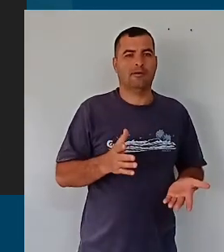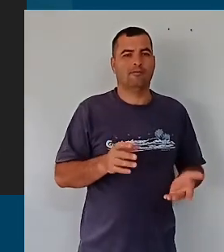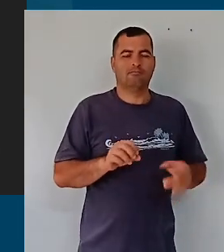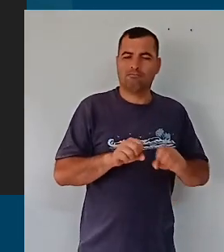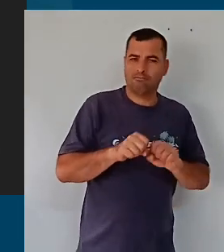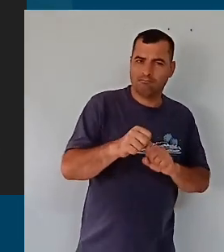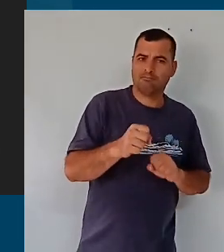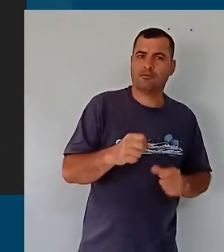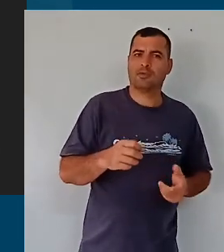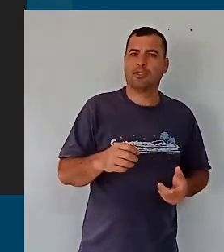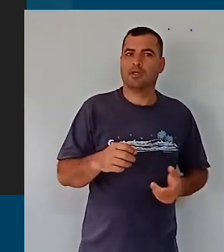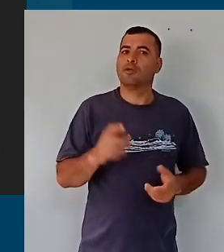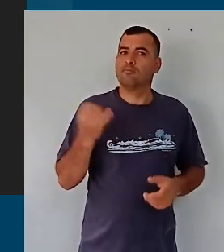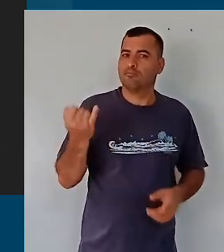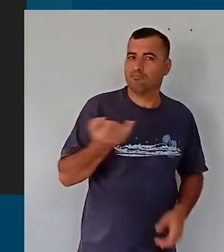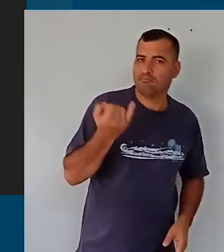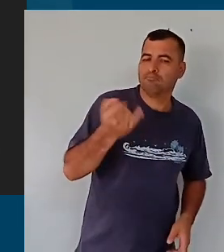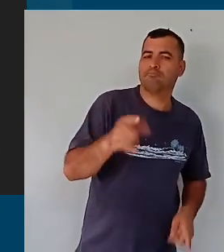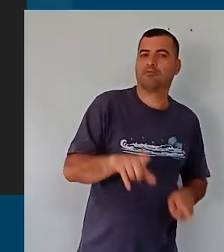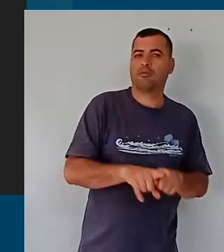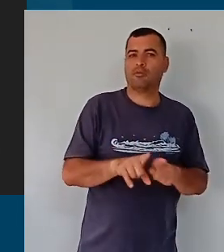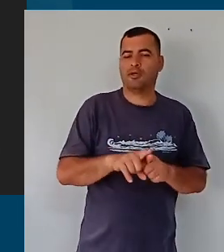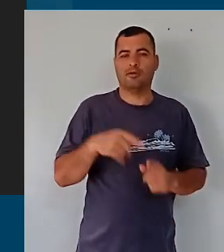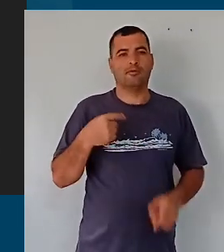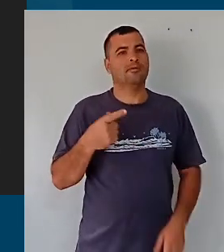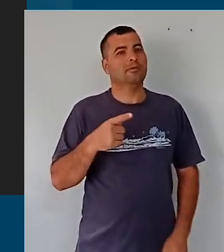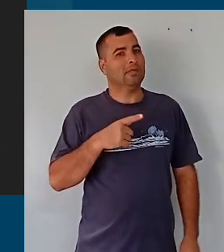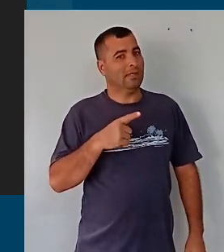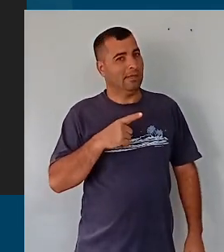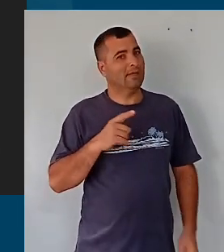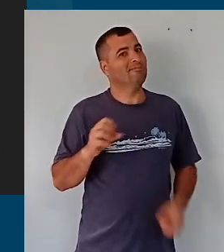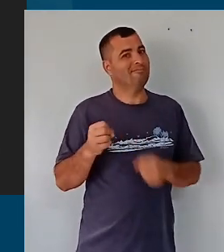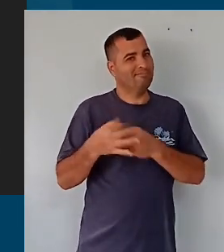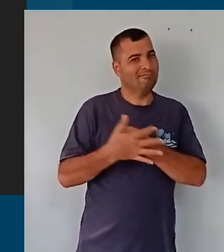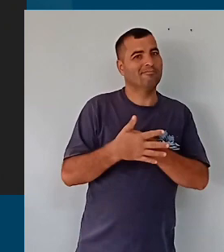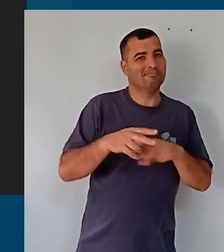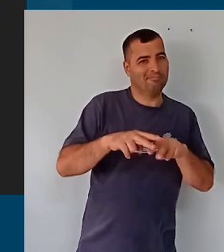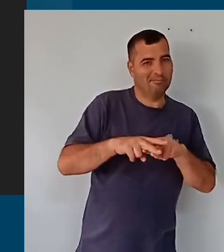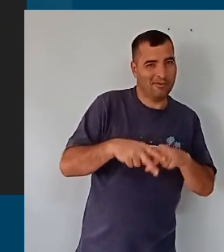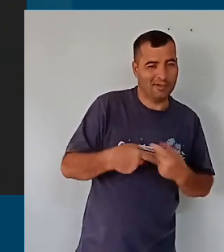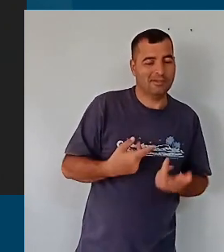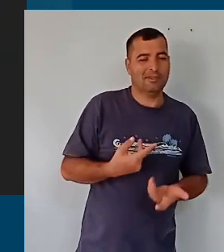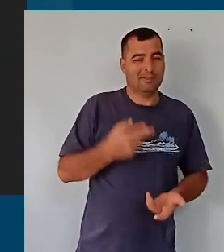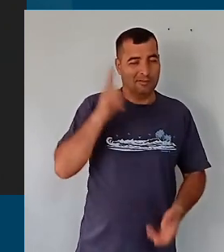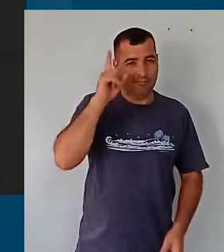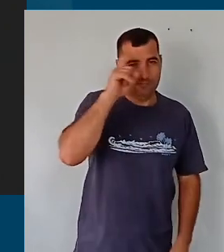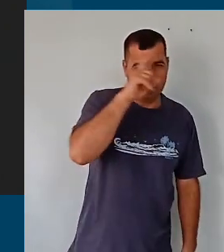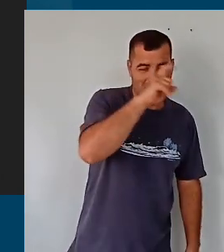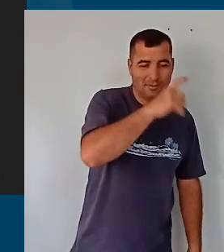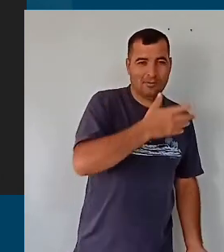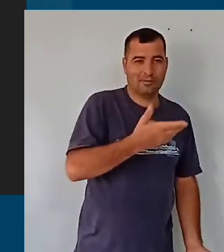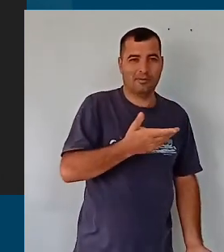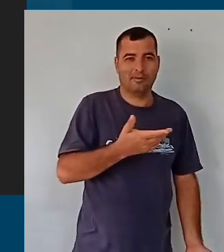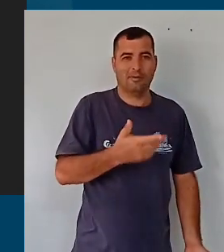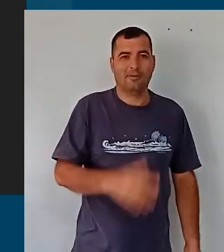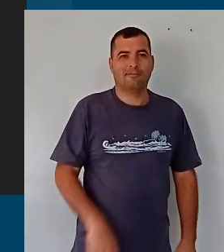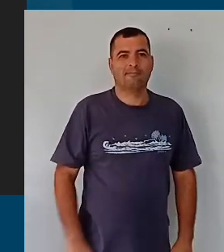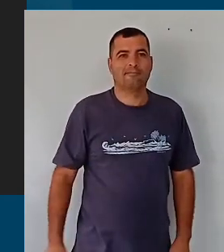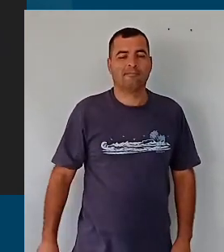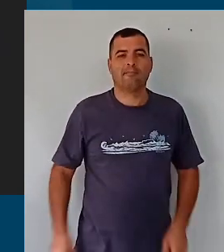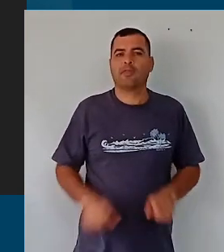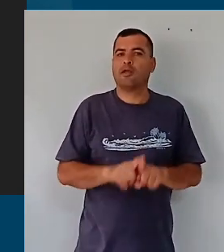como já disse aqui há pouco, diante de cenários muito tristes, que o Brasil vem vivendo, o mundo vem vivendo,